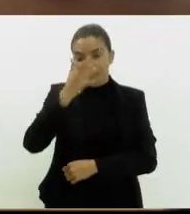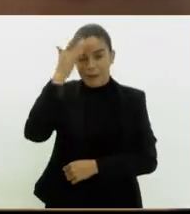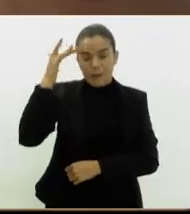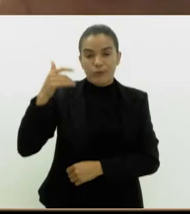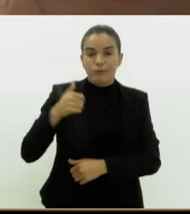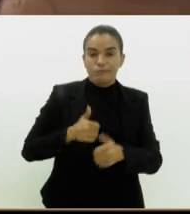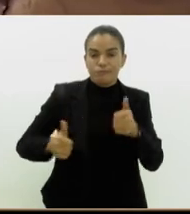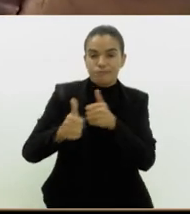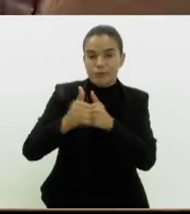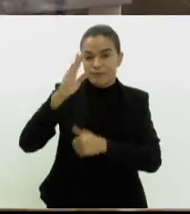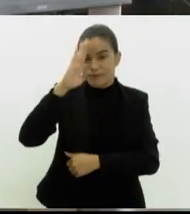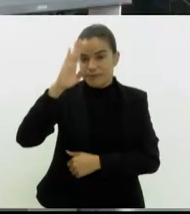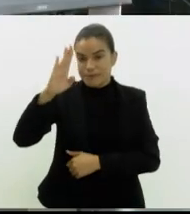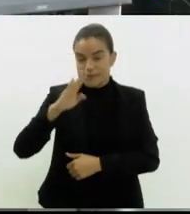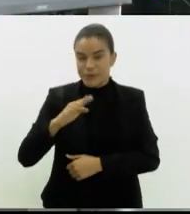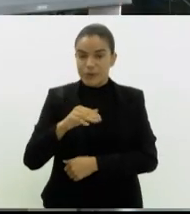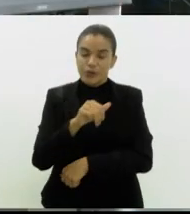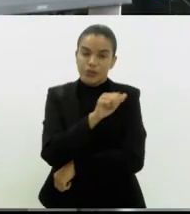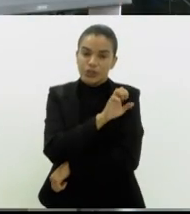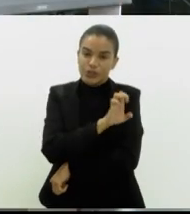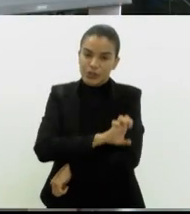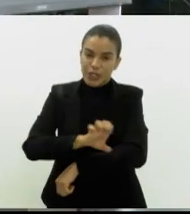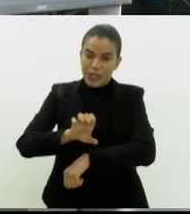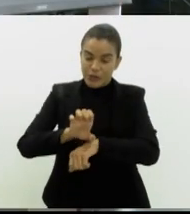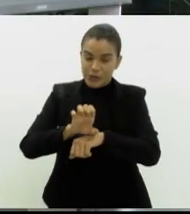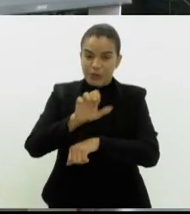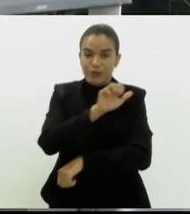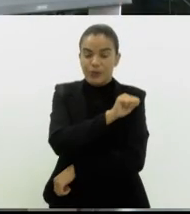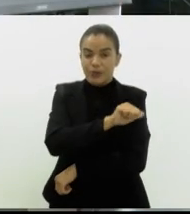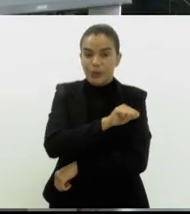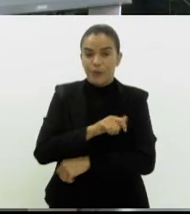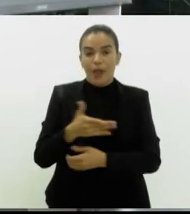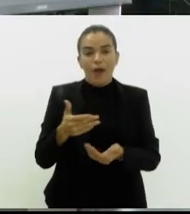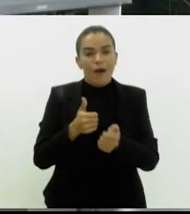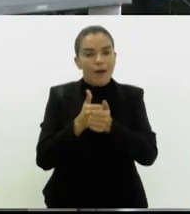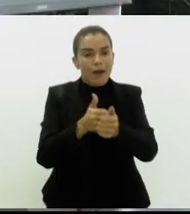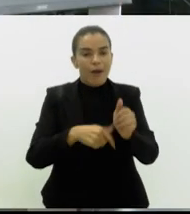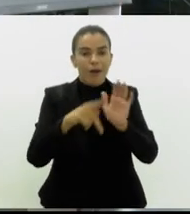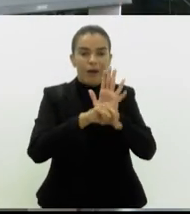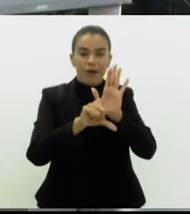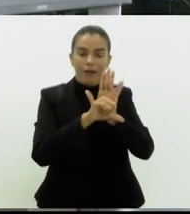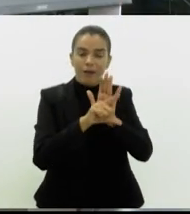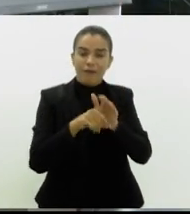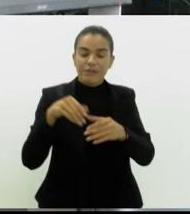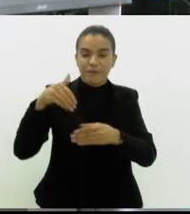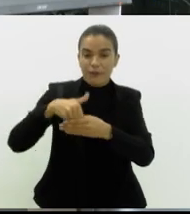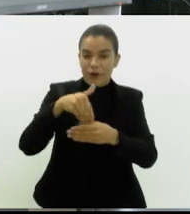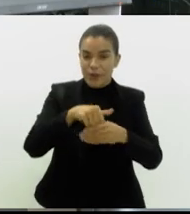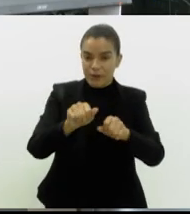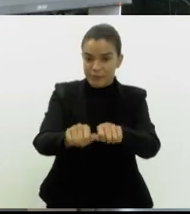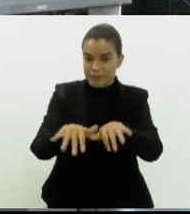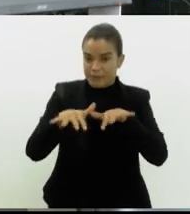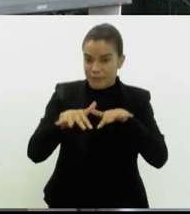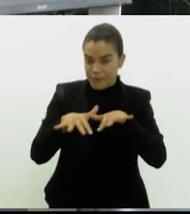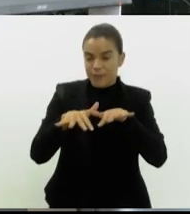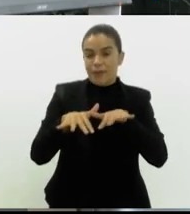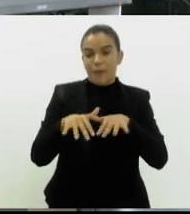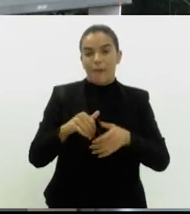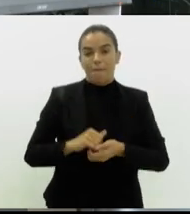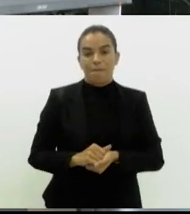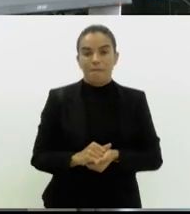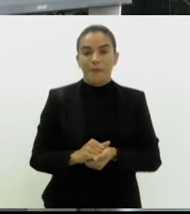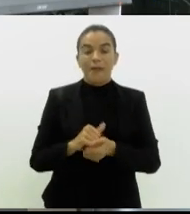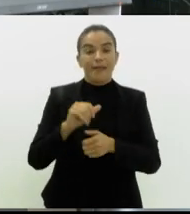o estado do Rio de Janeiro. Acompanhe agora os projetos que serão discutidos no plenário com transmissão ao vivo da TV